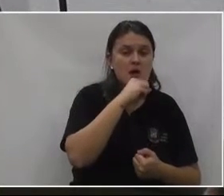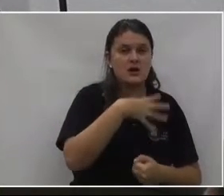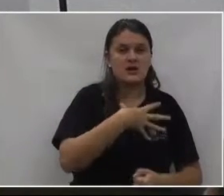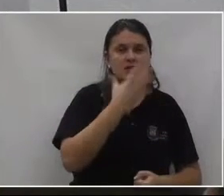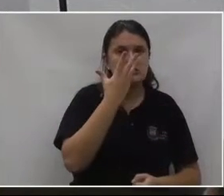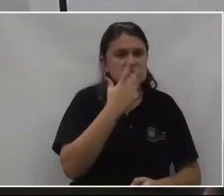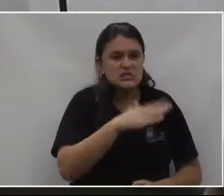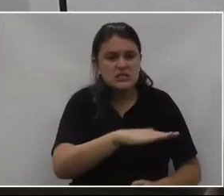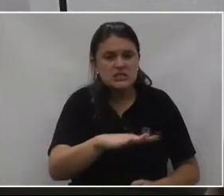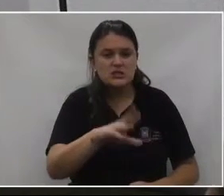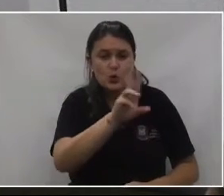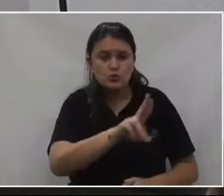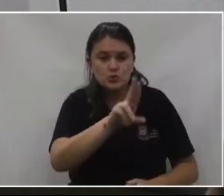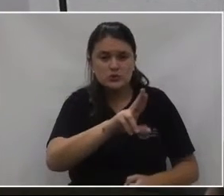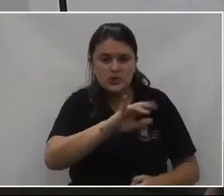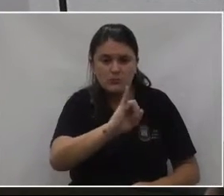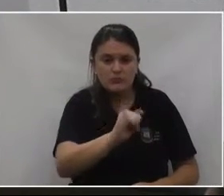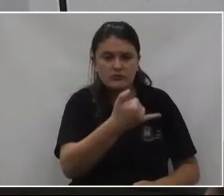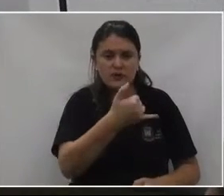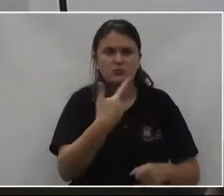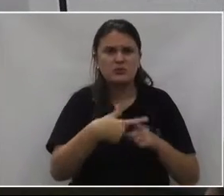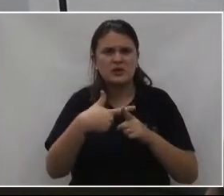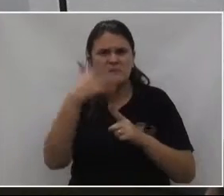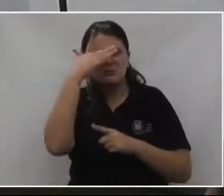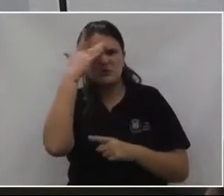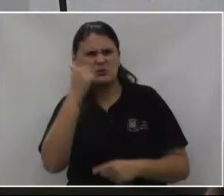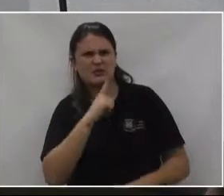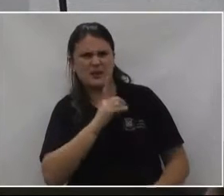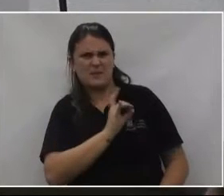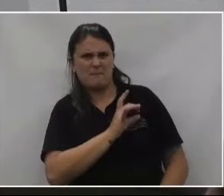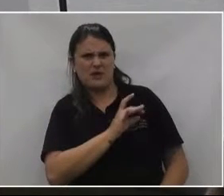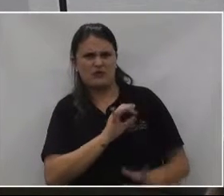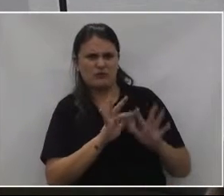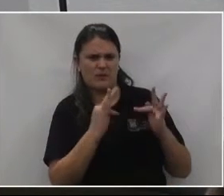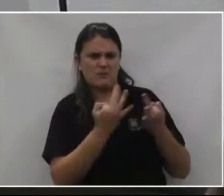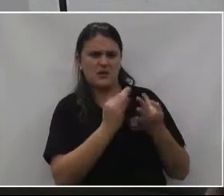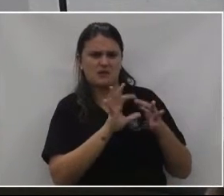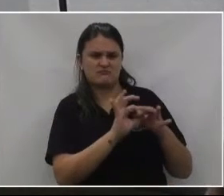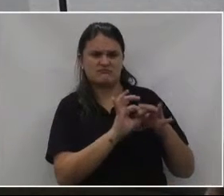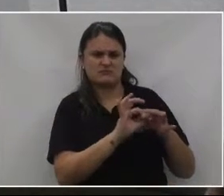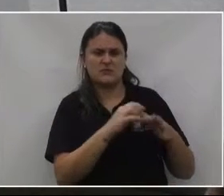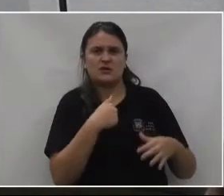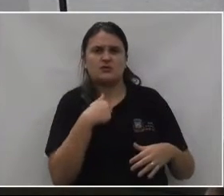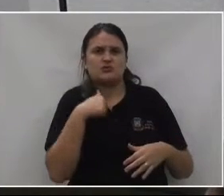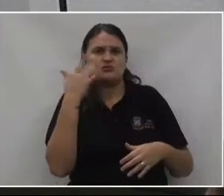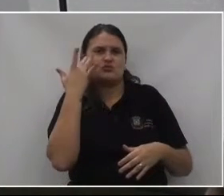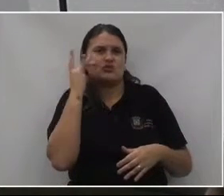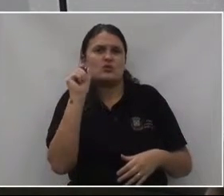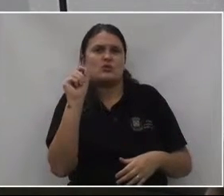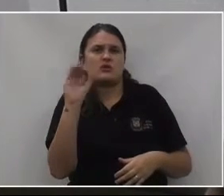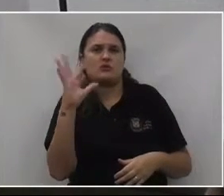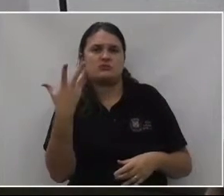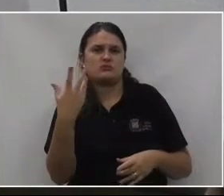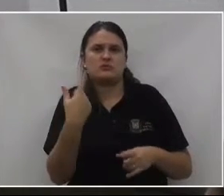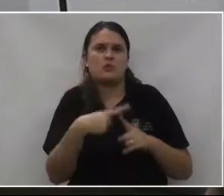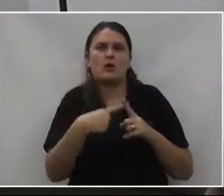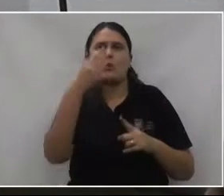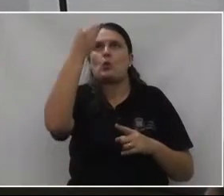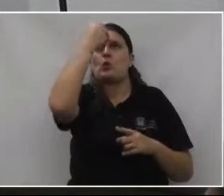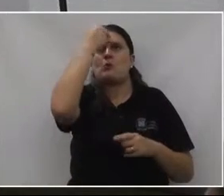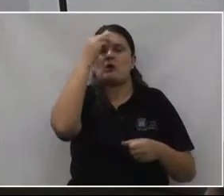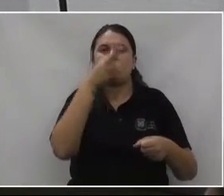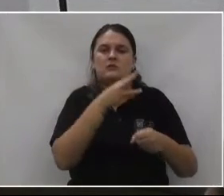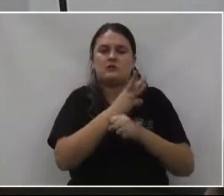para o vagabundo sair. O vagabundo tem medo de a família estar unida. Eu não sei o que está acontecendo. Não é só culpa do WhatsApp,